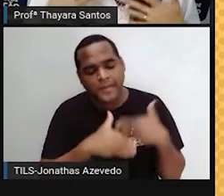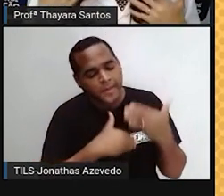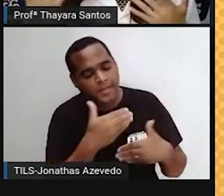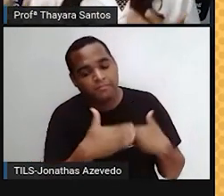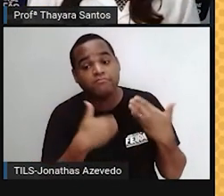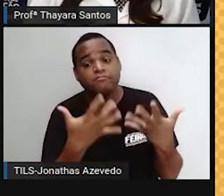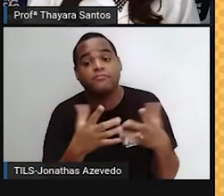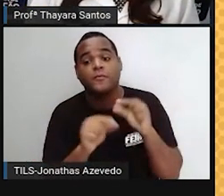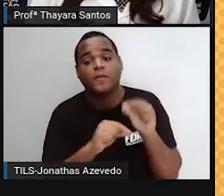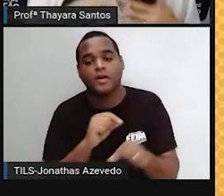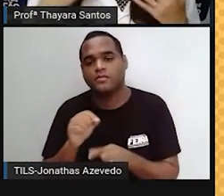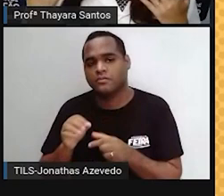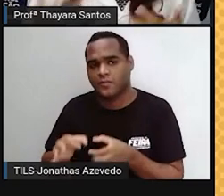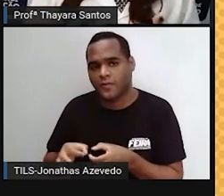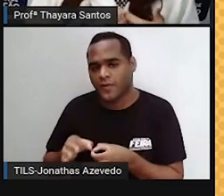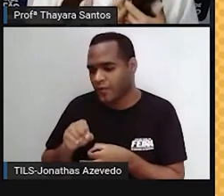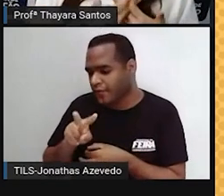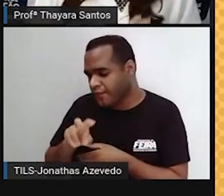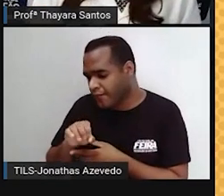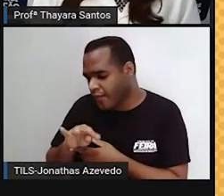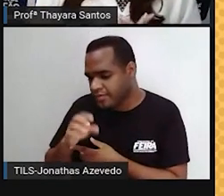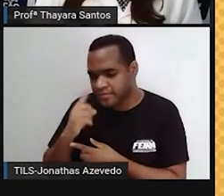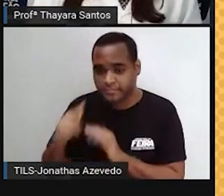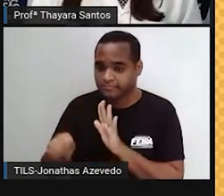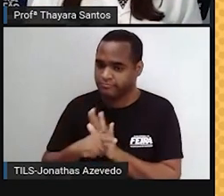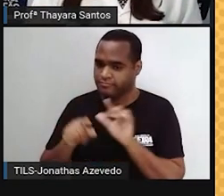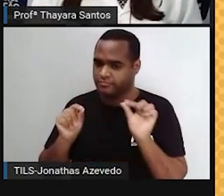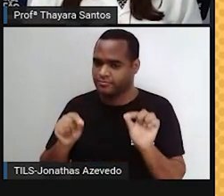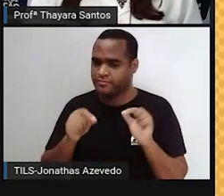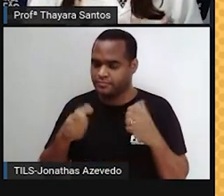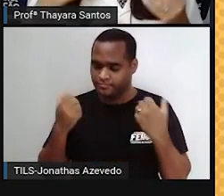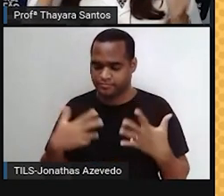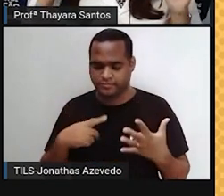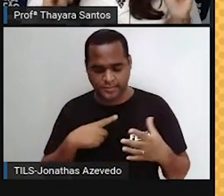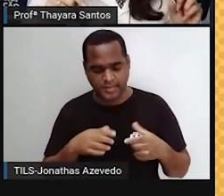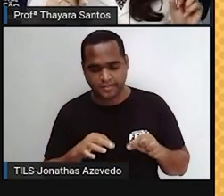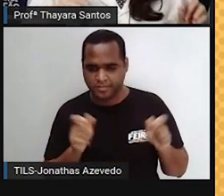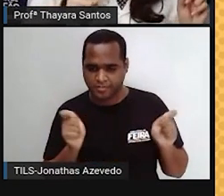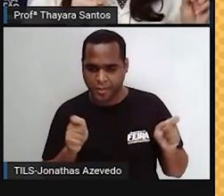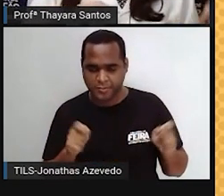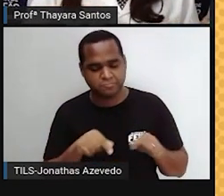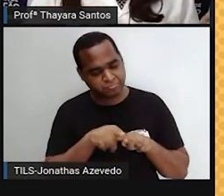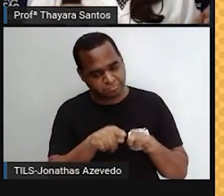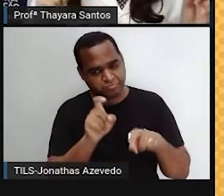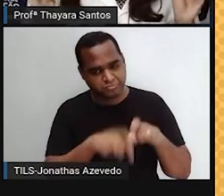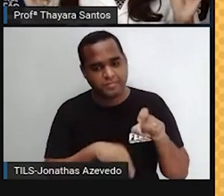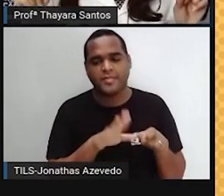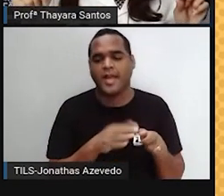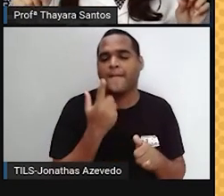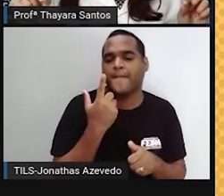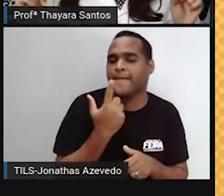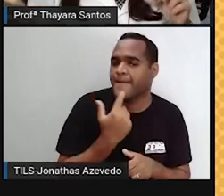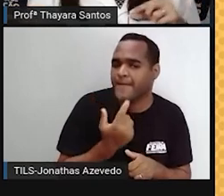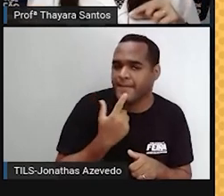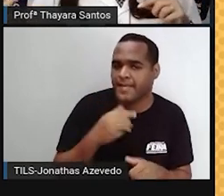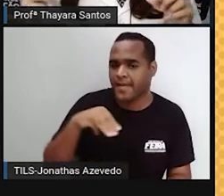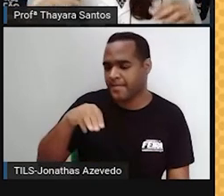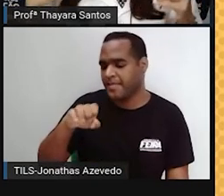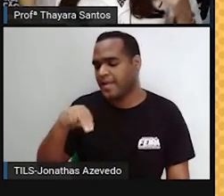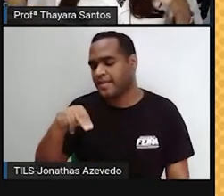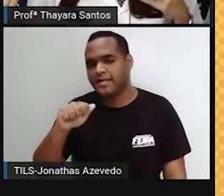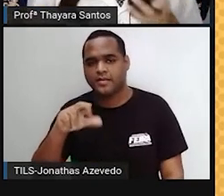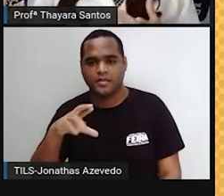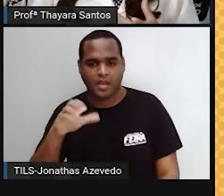é que os ovócitos dela vão estar próprios para a fecundação. Então, a primeira menstruação é o sinal para a mulher